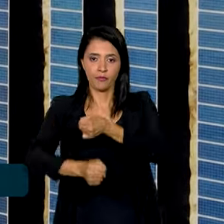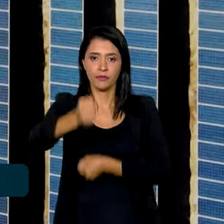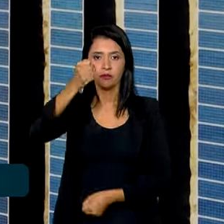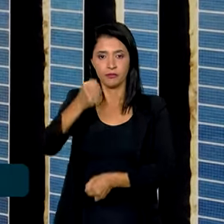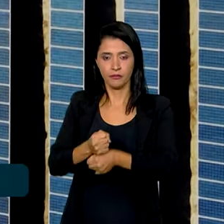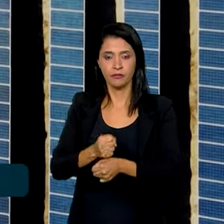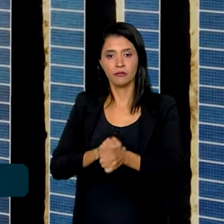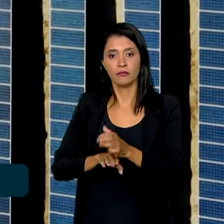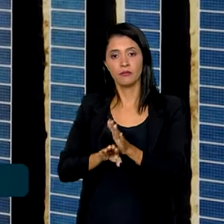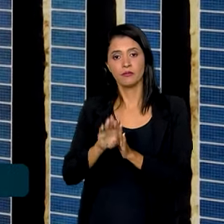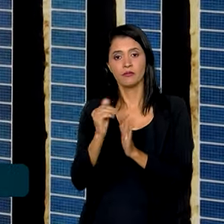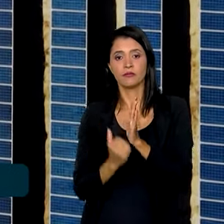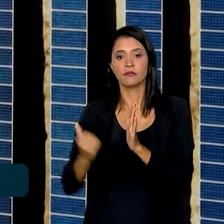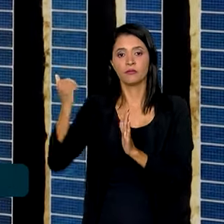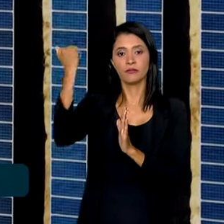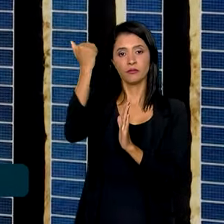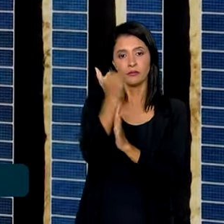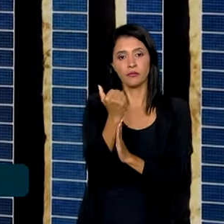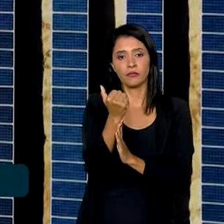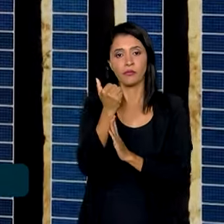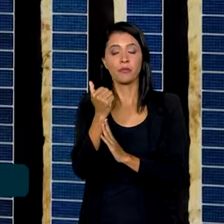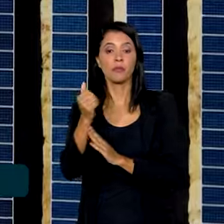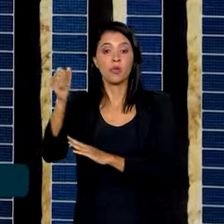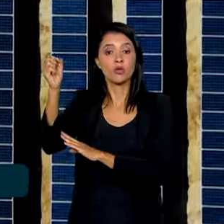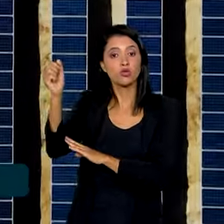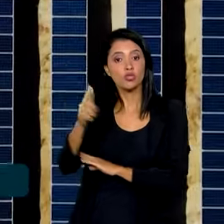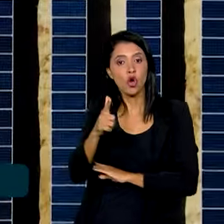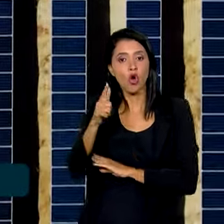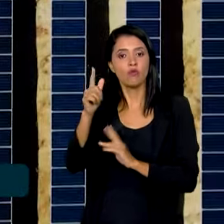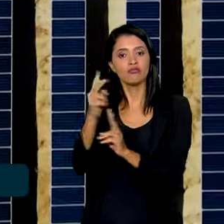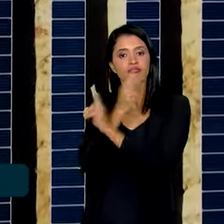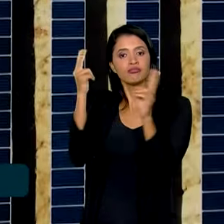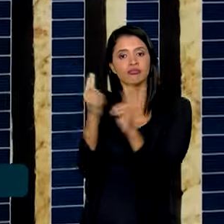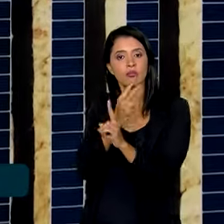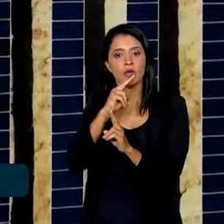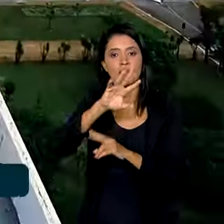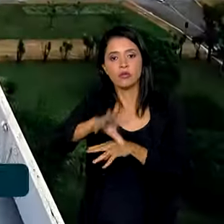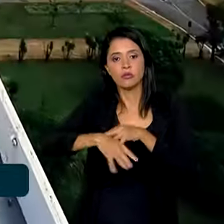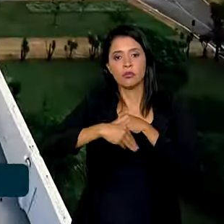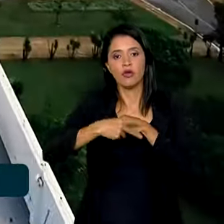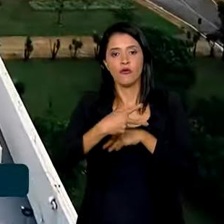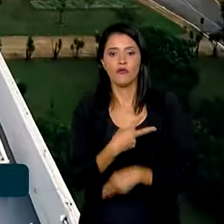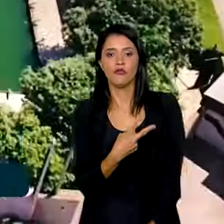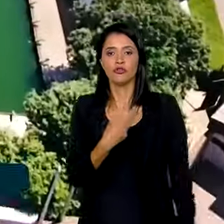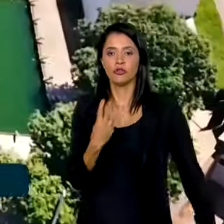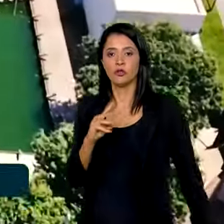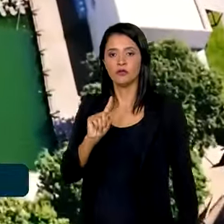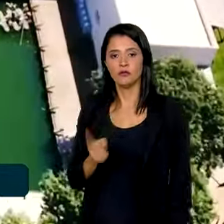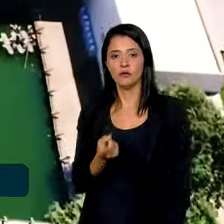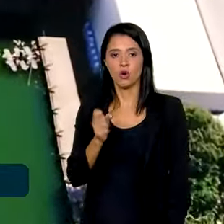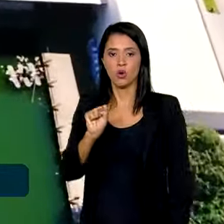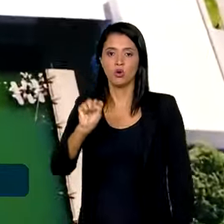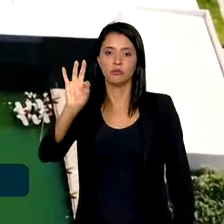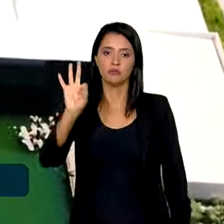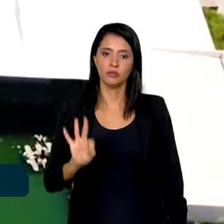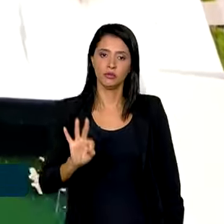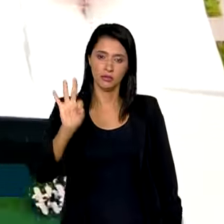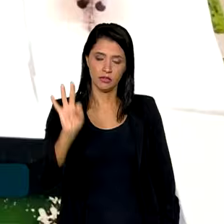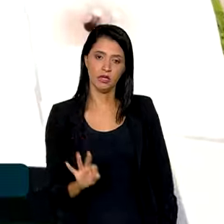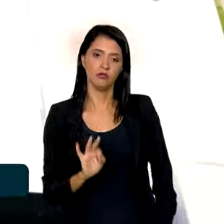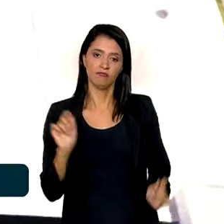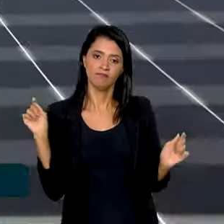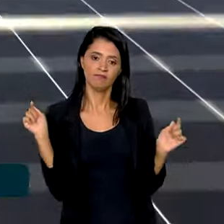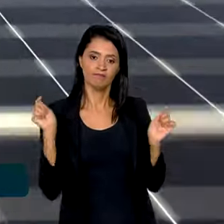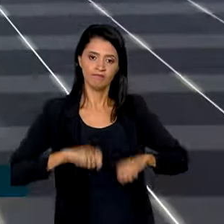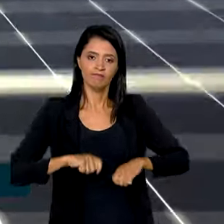houve crescimento expressivo das fontes eólica e solar, que adicionaram 23,8% de